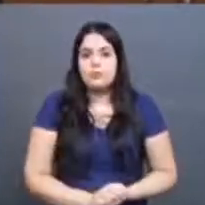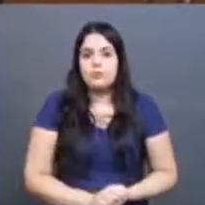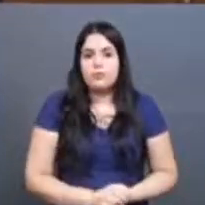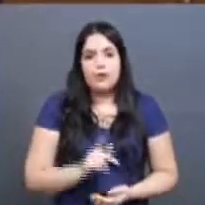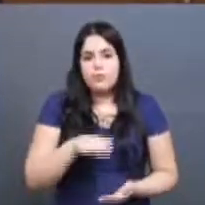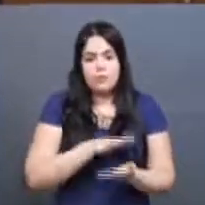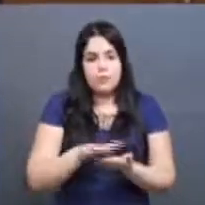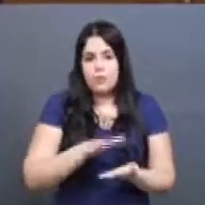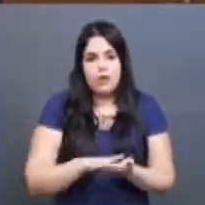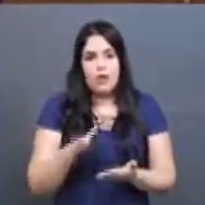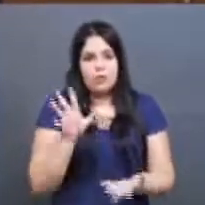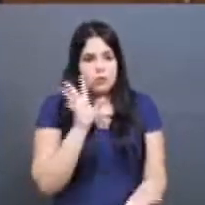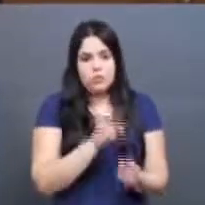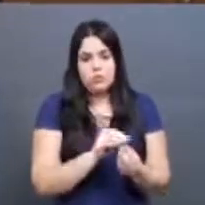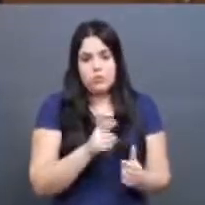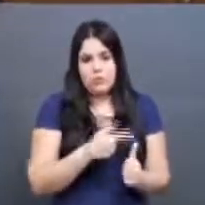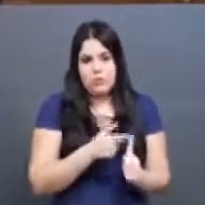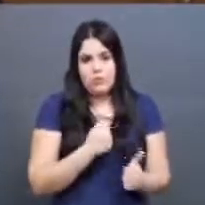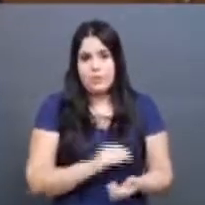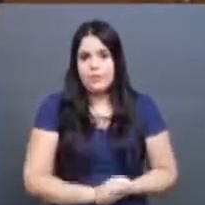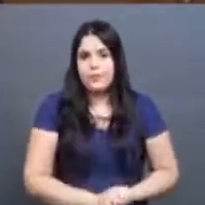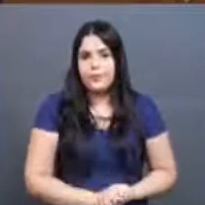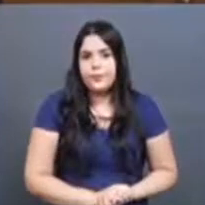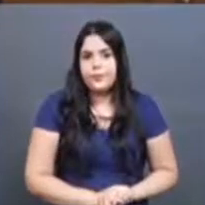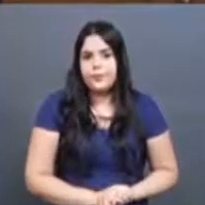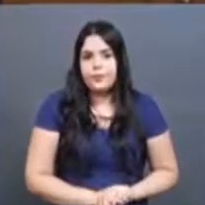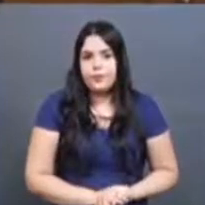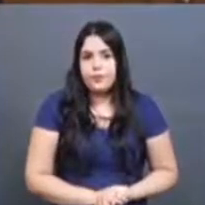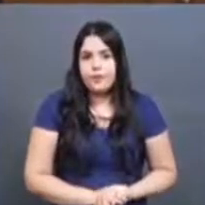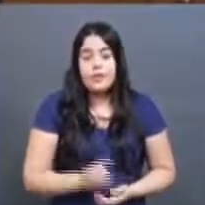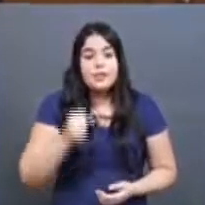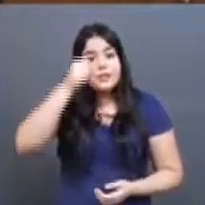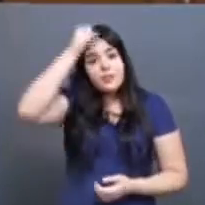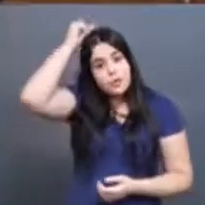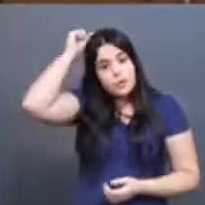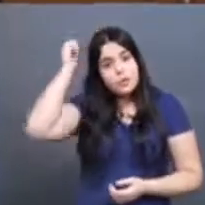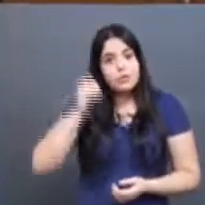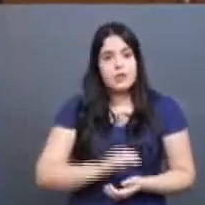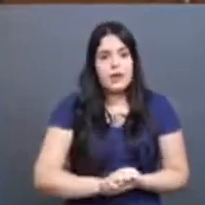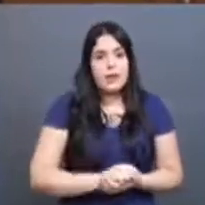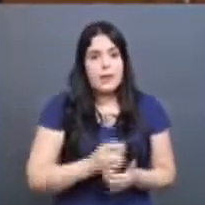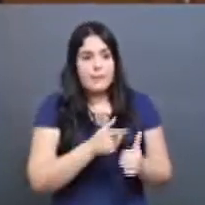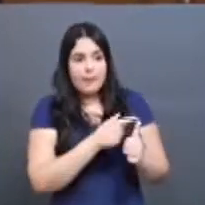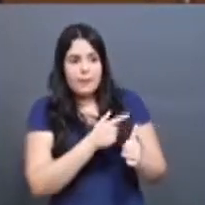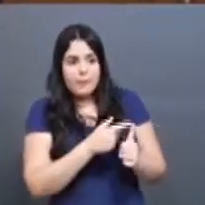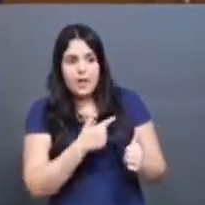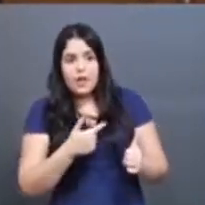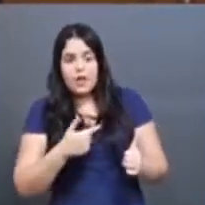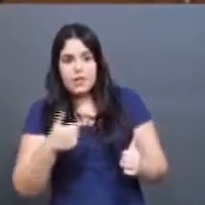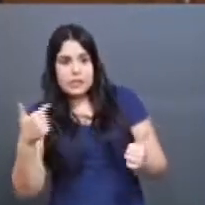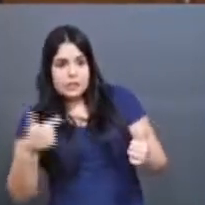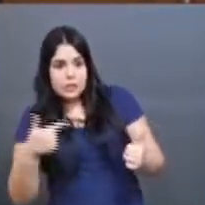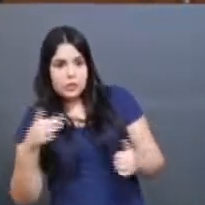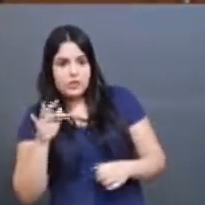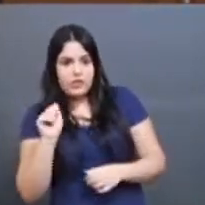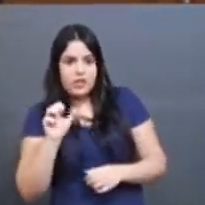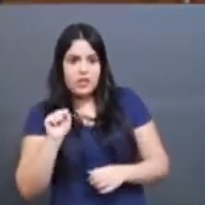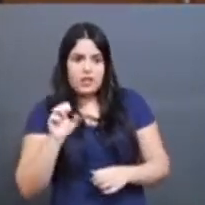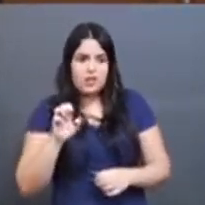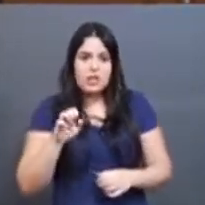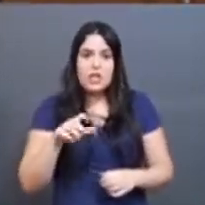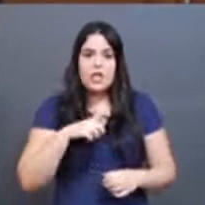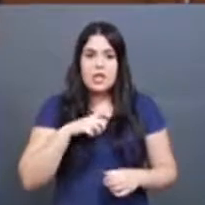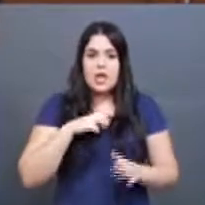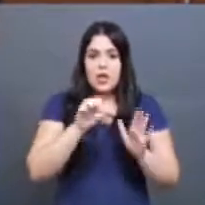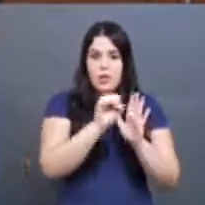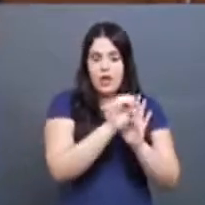publicação do resultado da primeira fase. E nesse vestibular, entre a primeira fase e a segunda, vai ser lançado o edital complementar